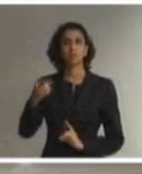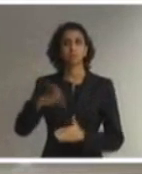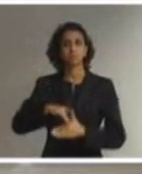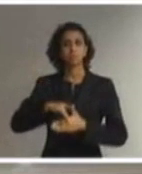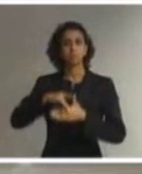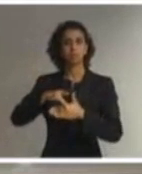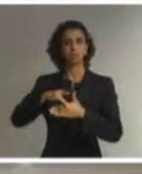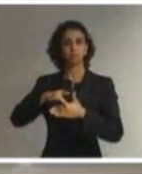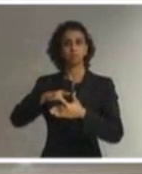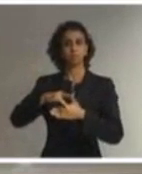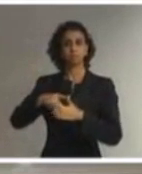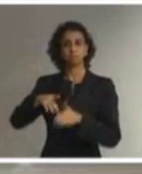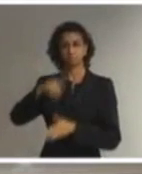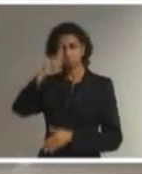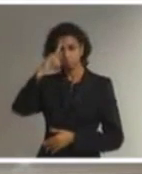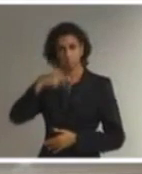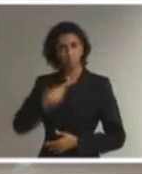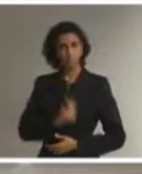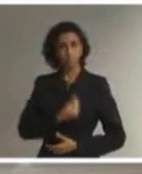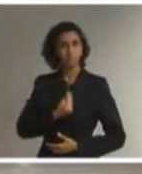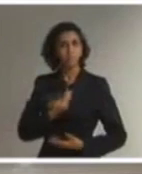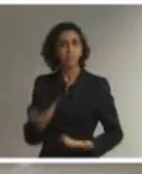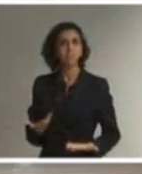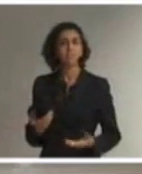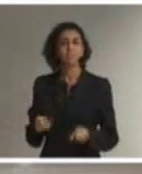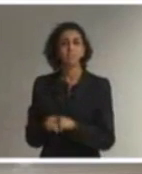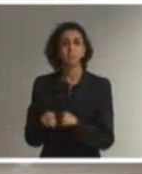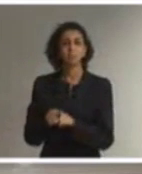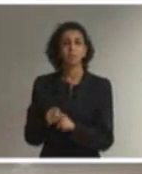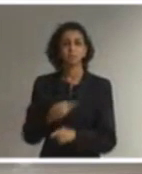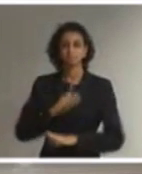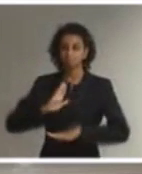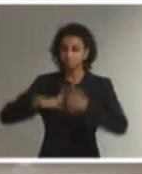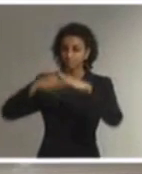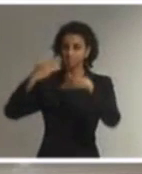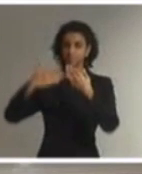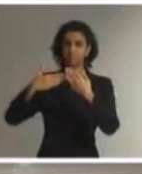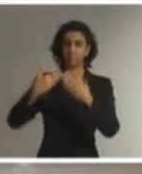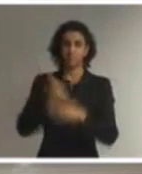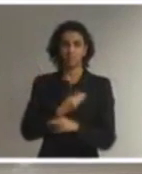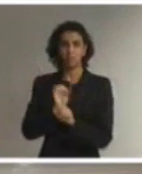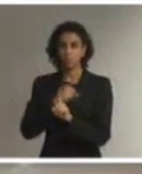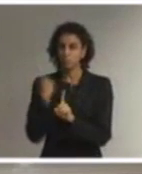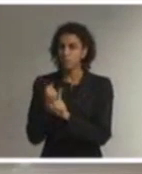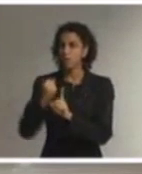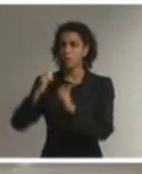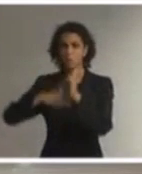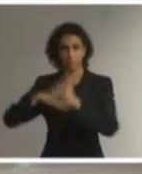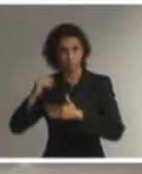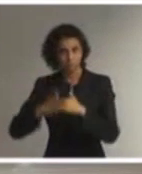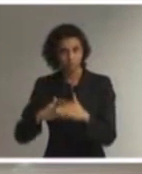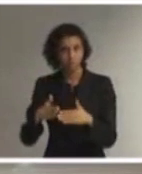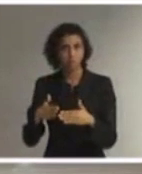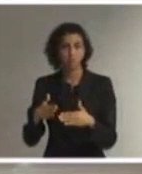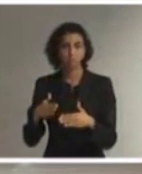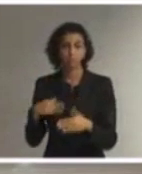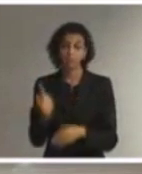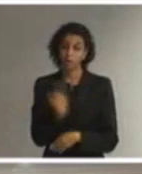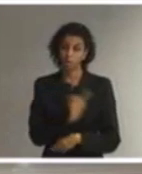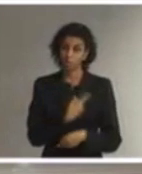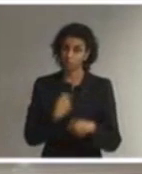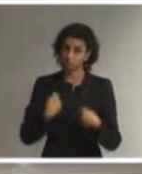no seu desenvolvimento pessoal, social e profissional, devemos atender,